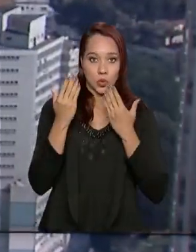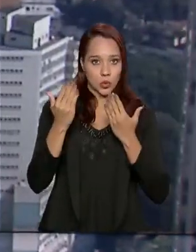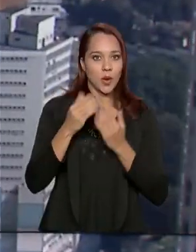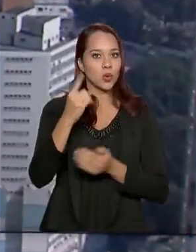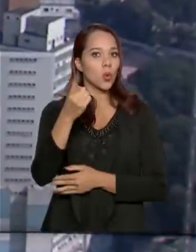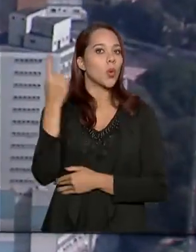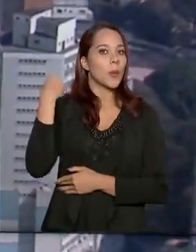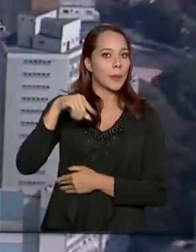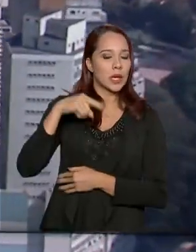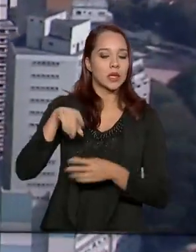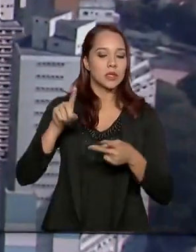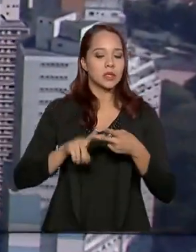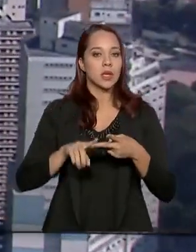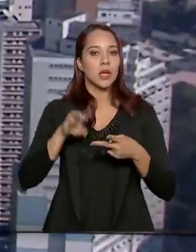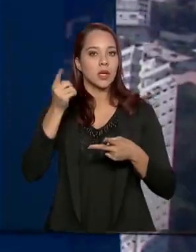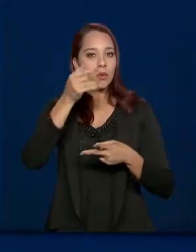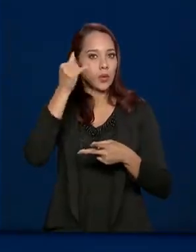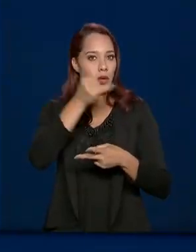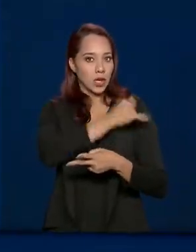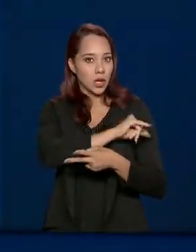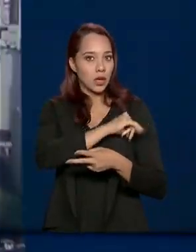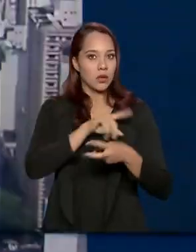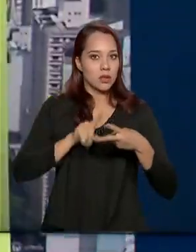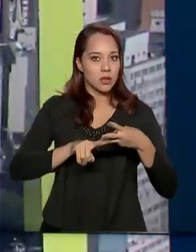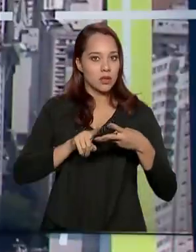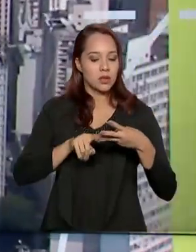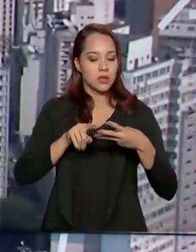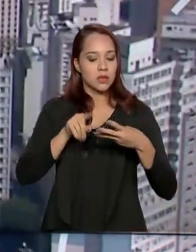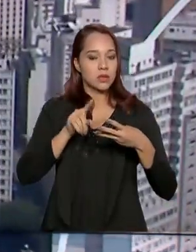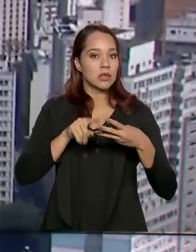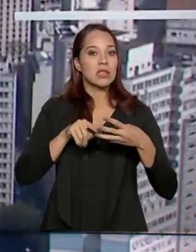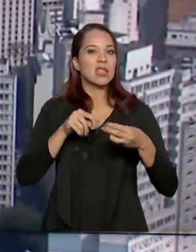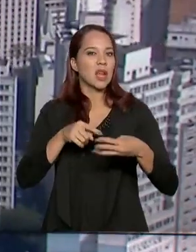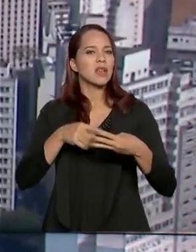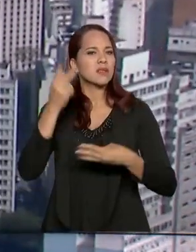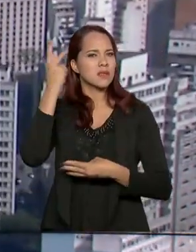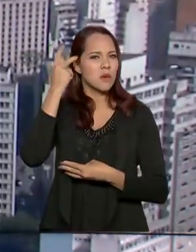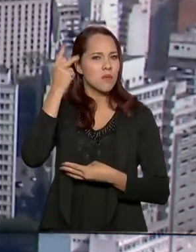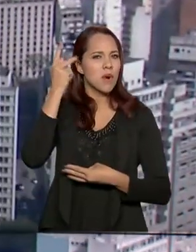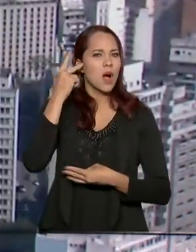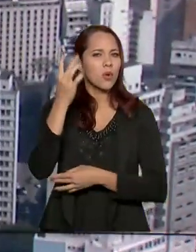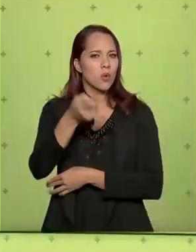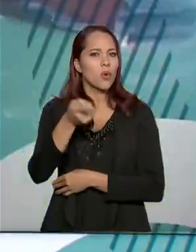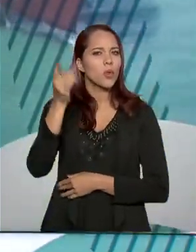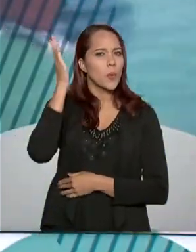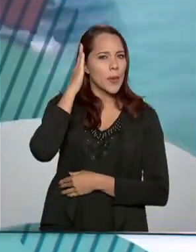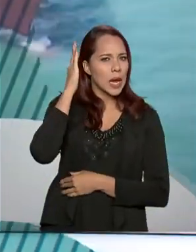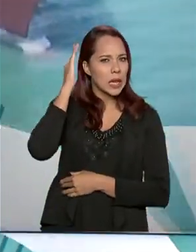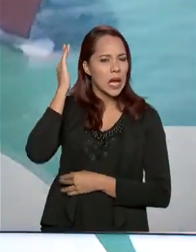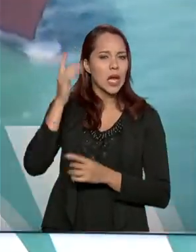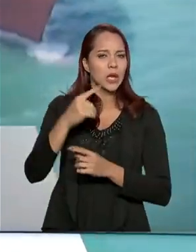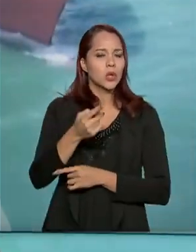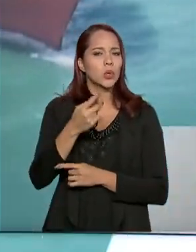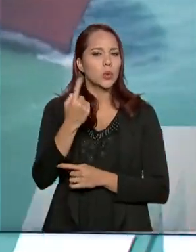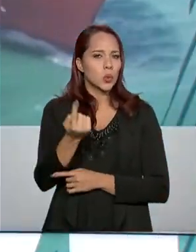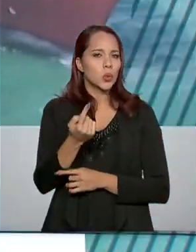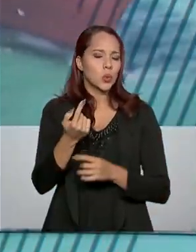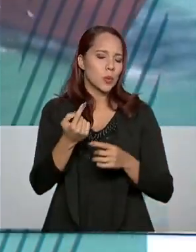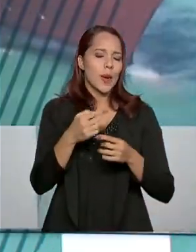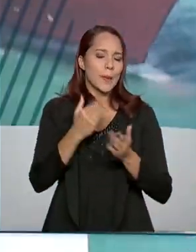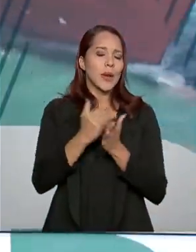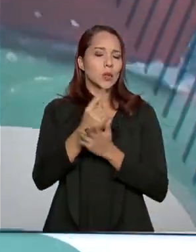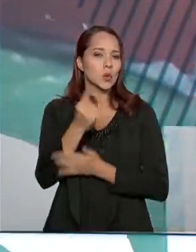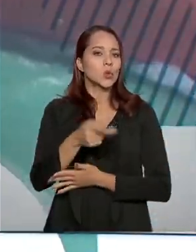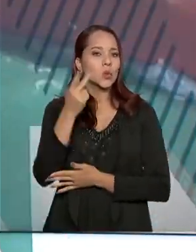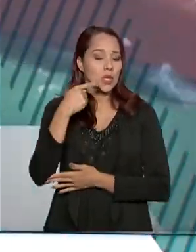em Minas Gerais, um no Rio de Janeiro, três em São Paulo, dois no Rio Grande do Sul, um no Paraná e um no Ceará. O secretário